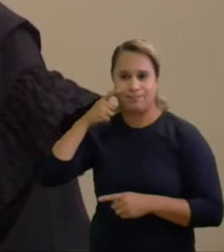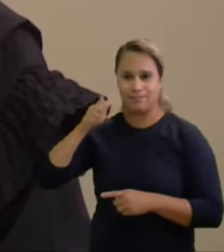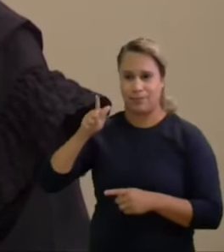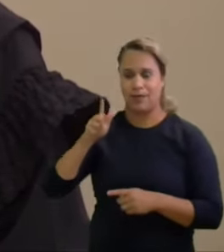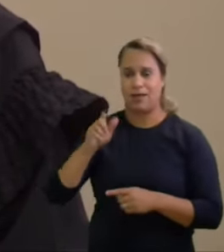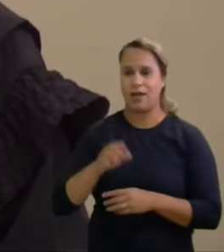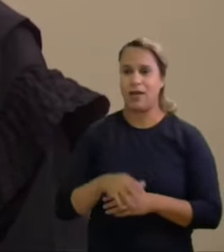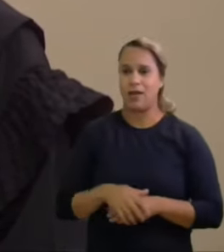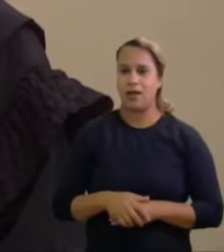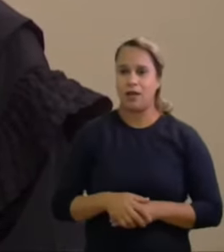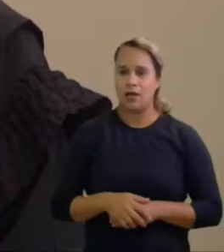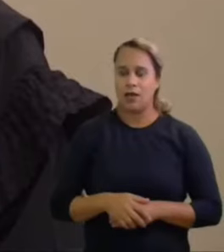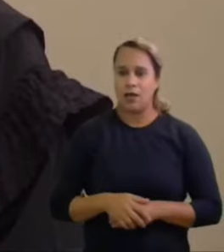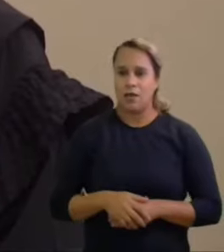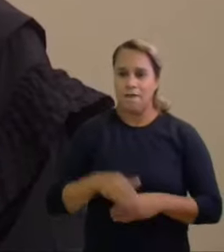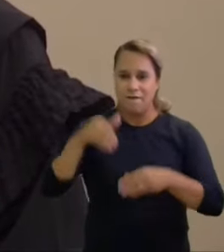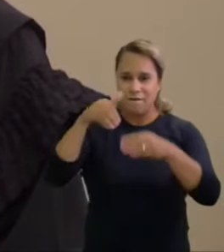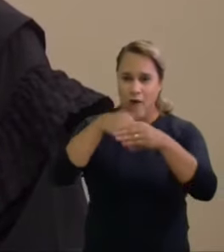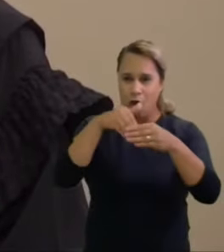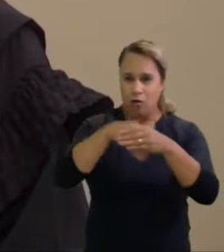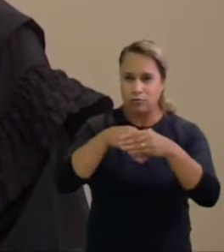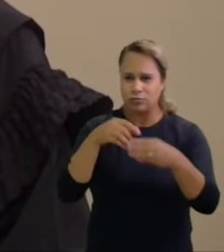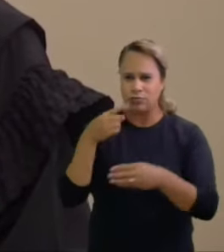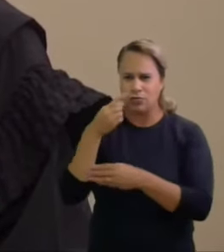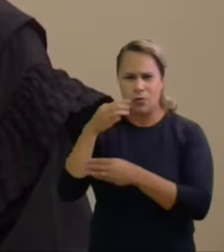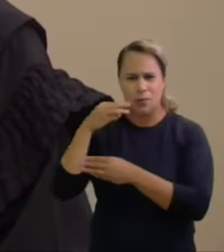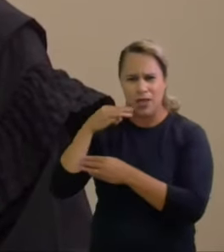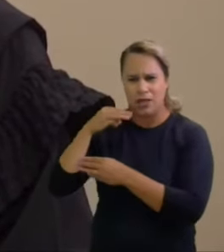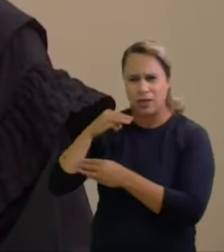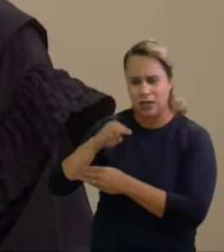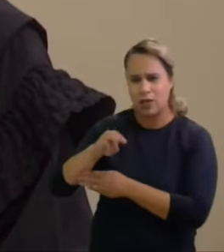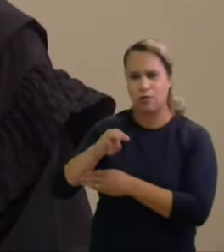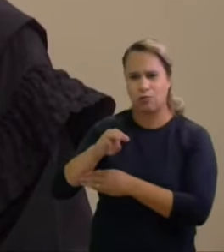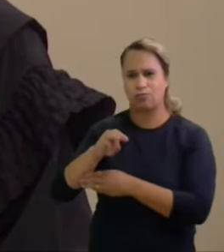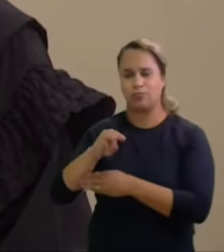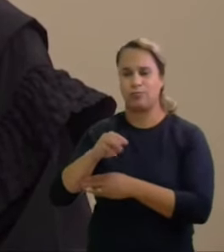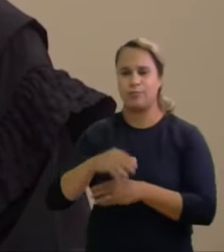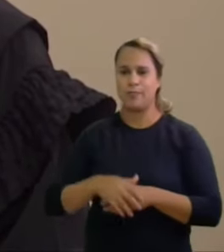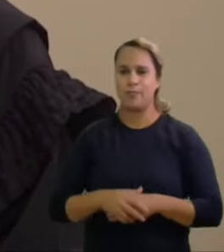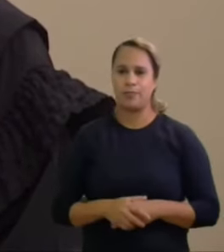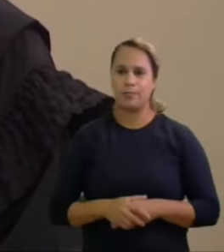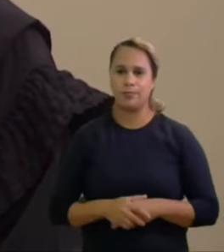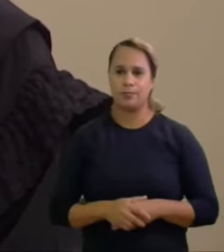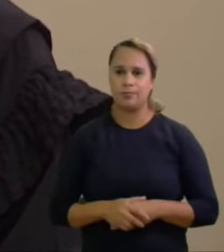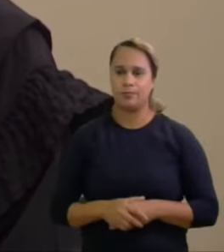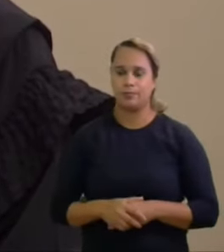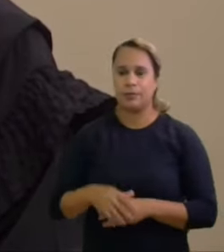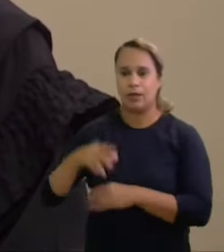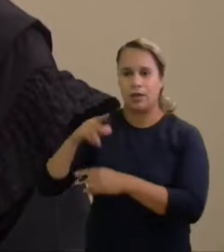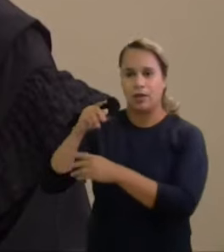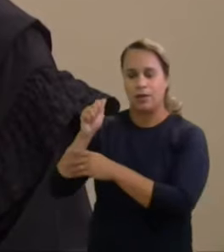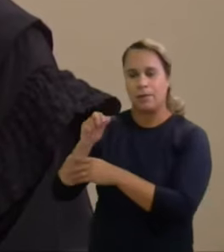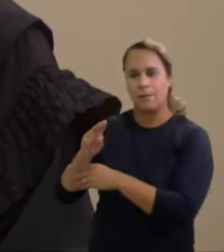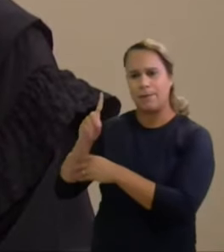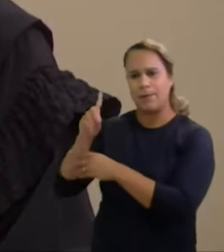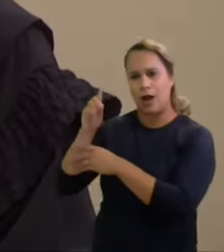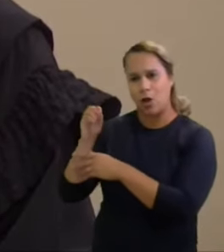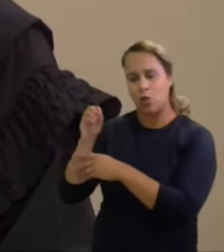.188 votos Paulo Martins foi o segundo colocado com 1.697